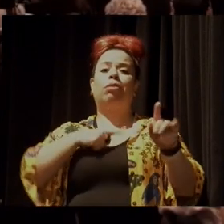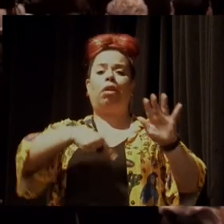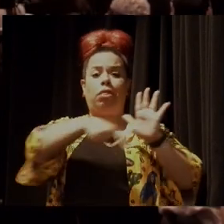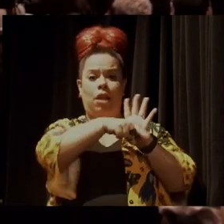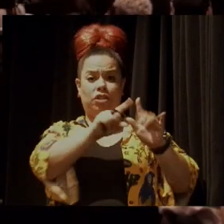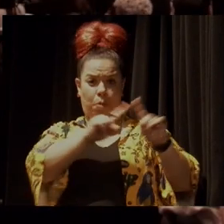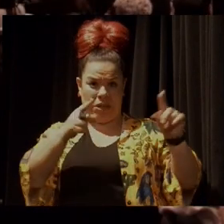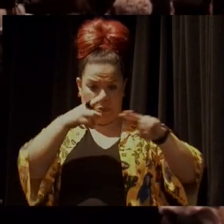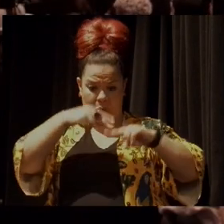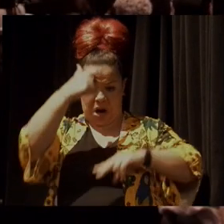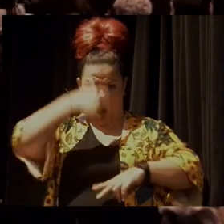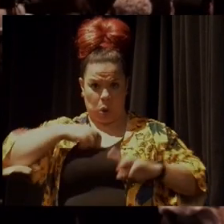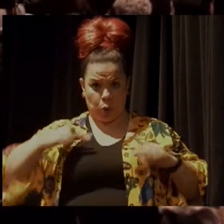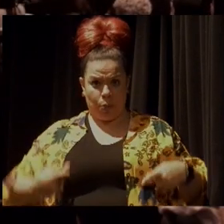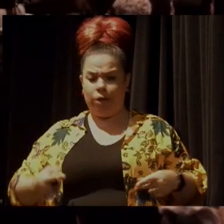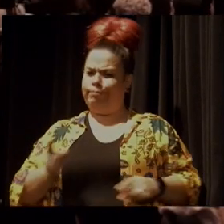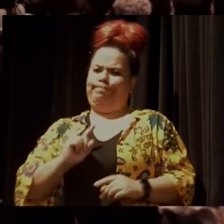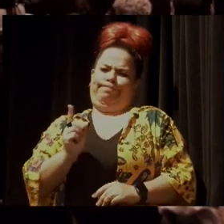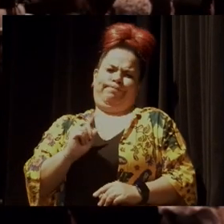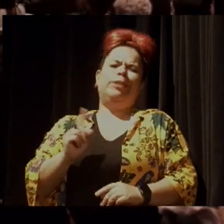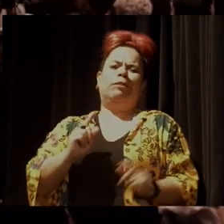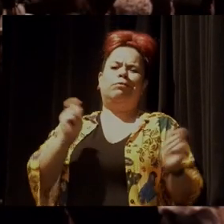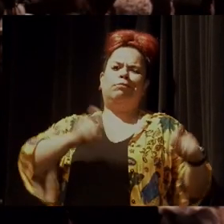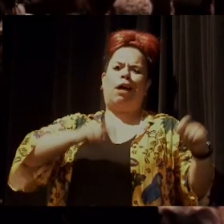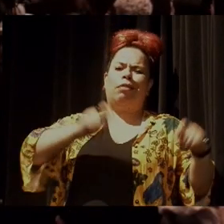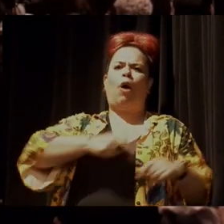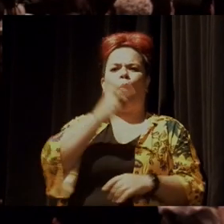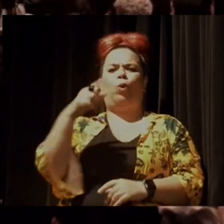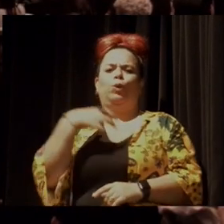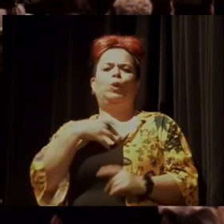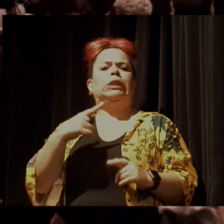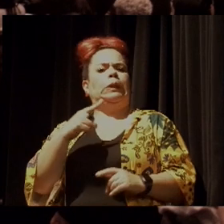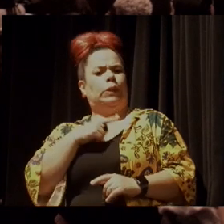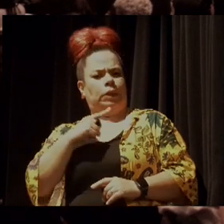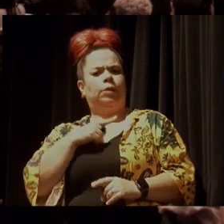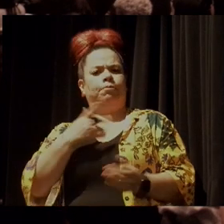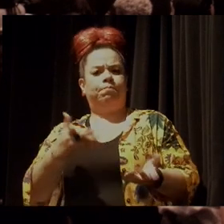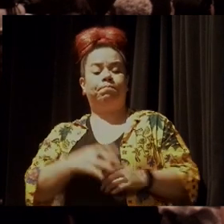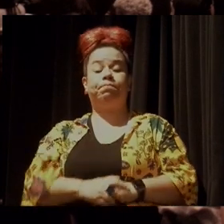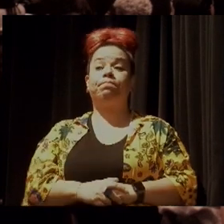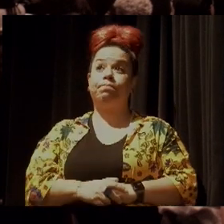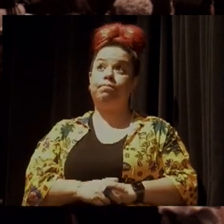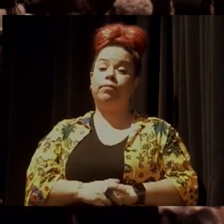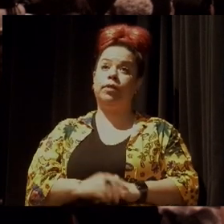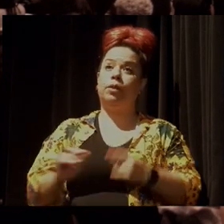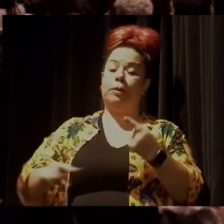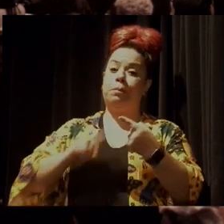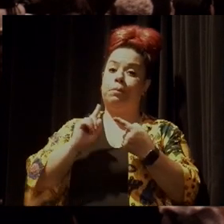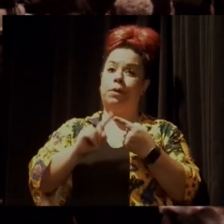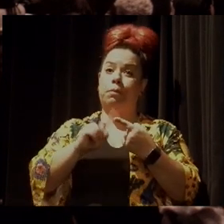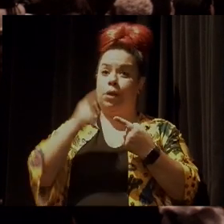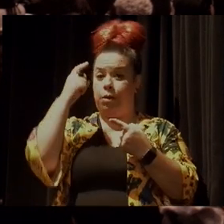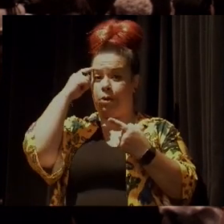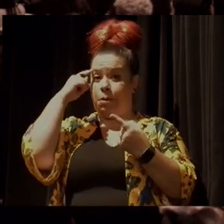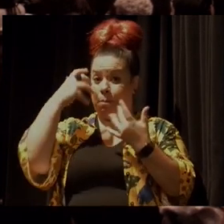inerente de nós e que há essas outras formas. Então, a primeira coisa que a gente precisa pensar